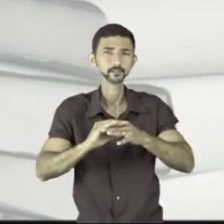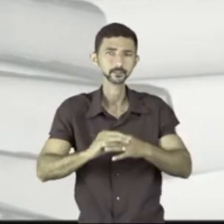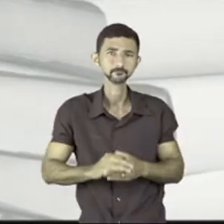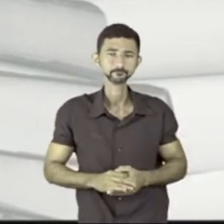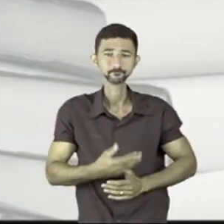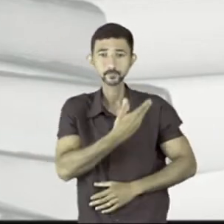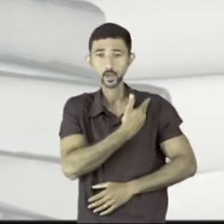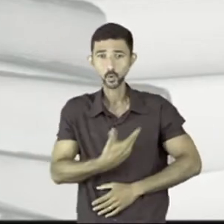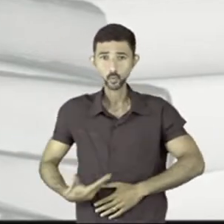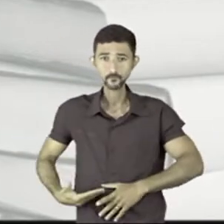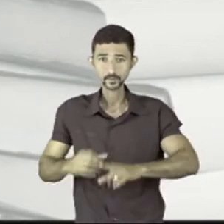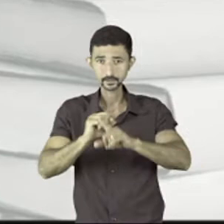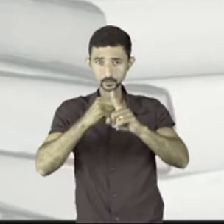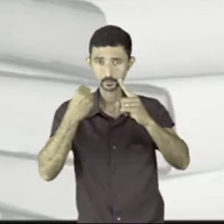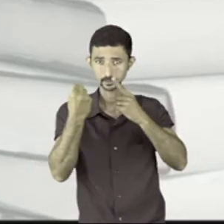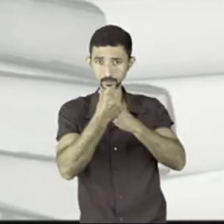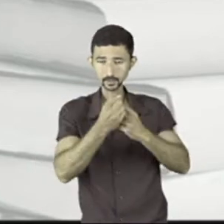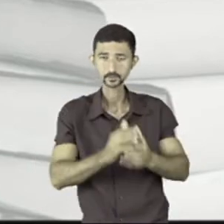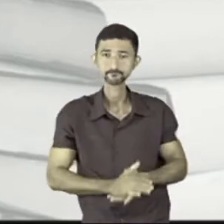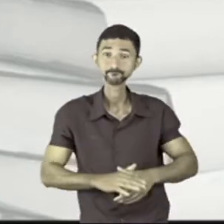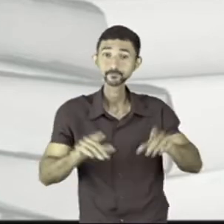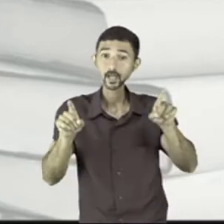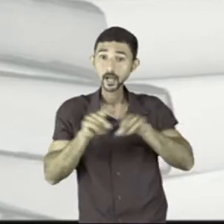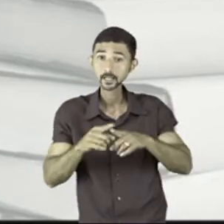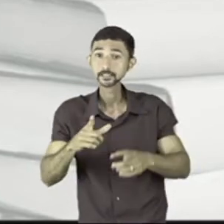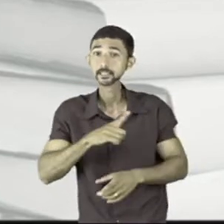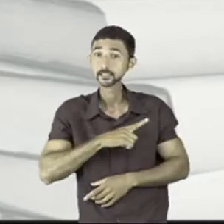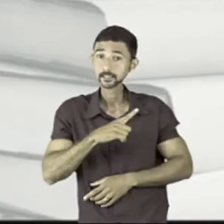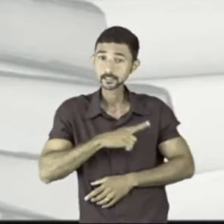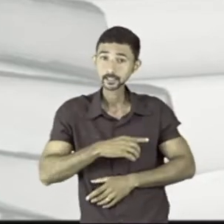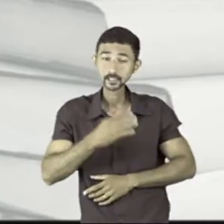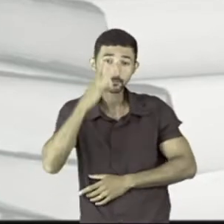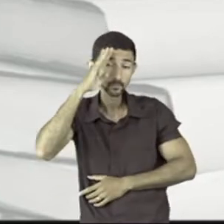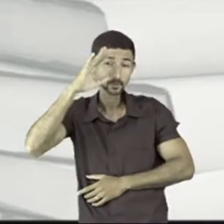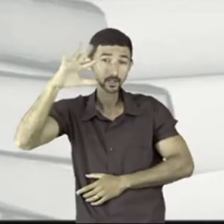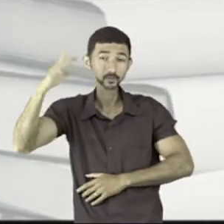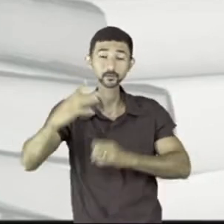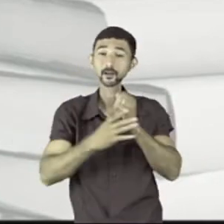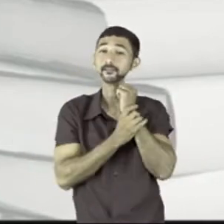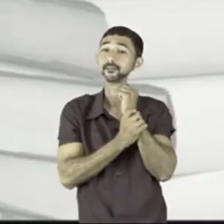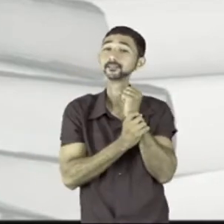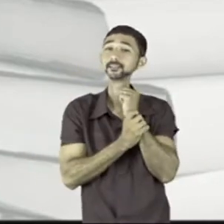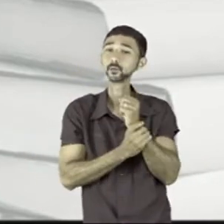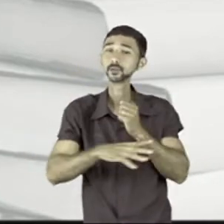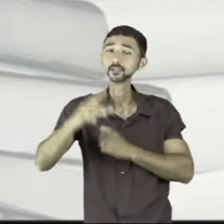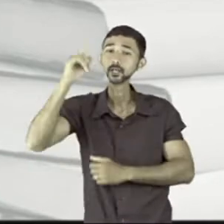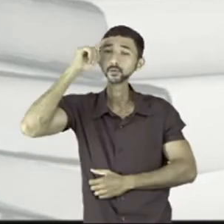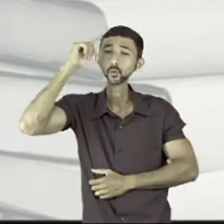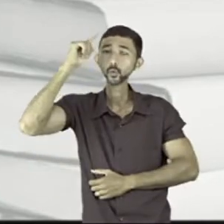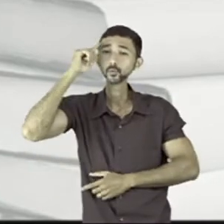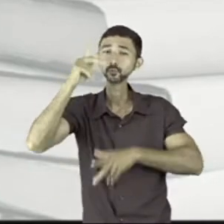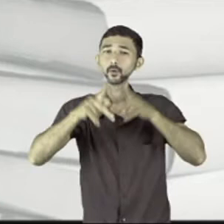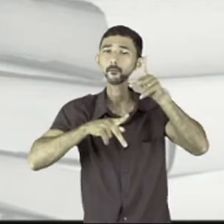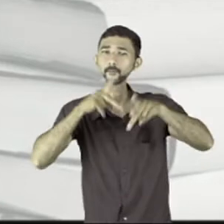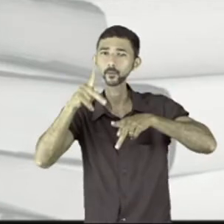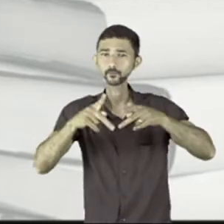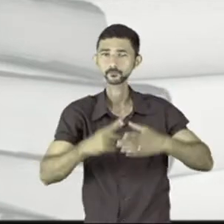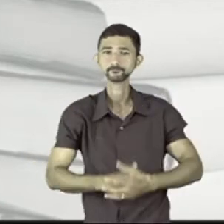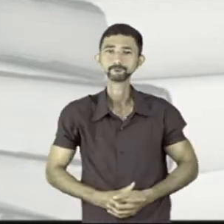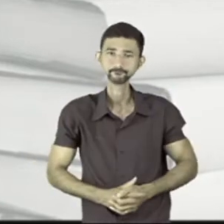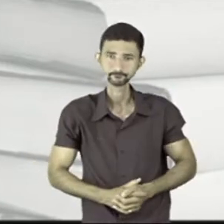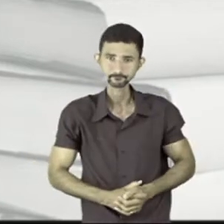governo e sociedade. Só assim teremos a sonhada segurança diária da população.